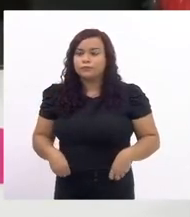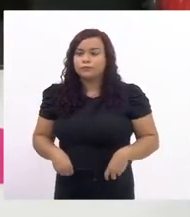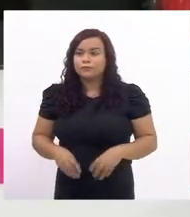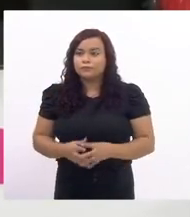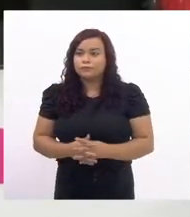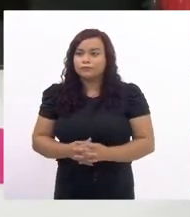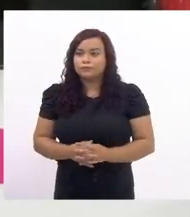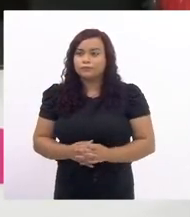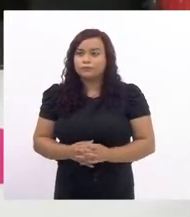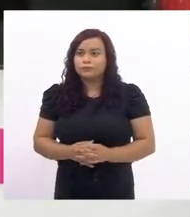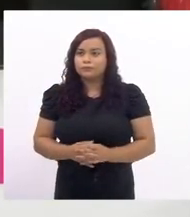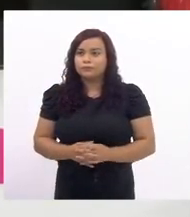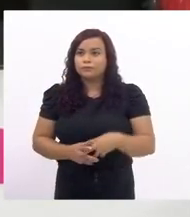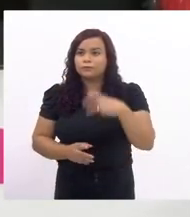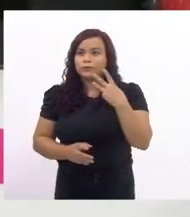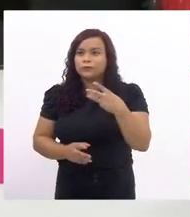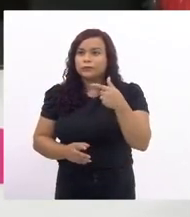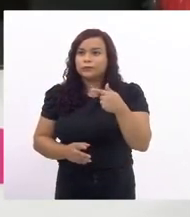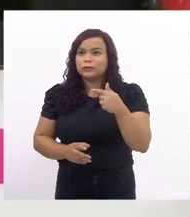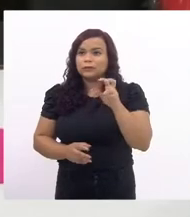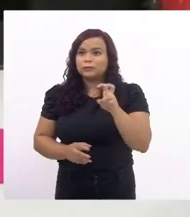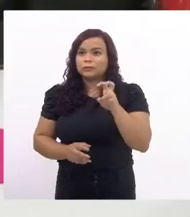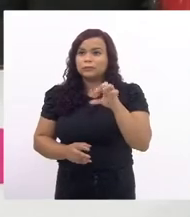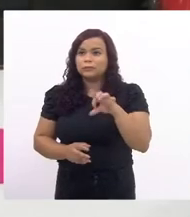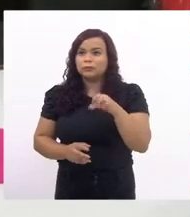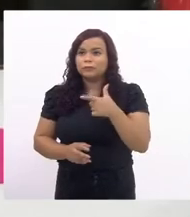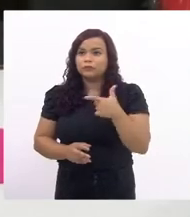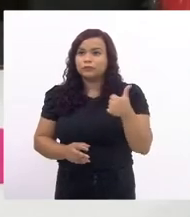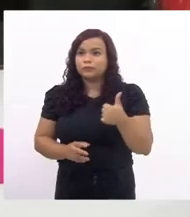o 3759 de 21